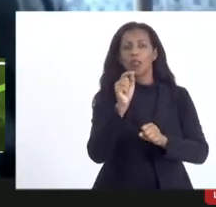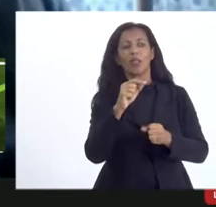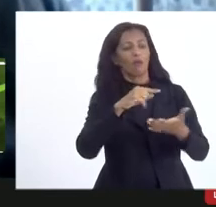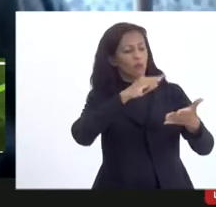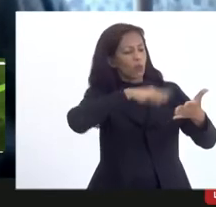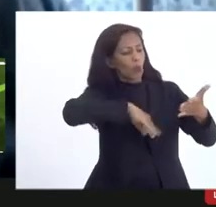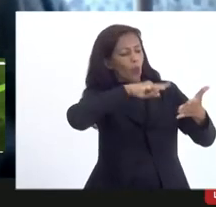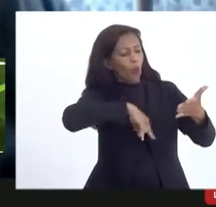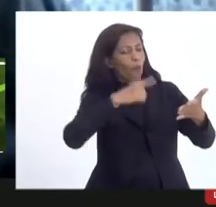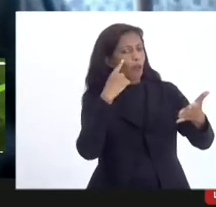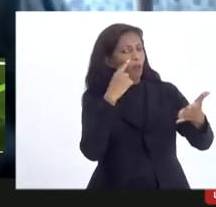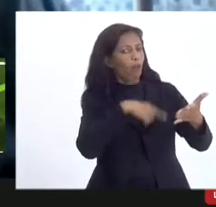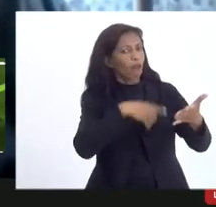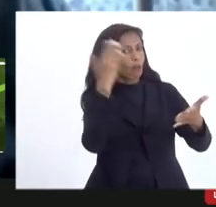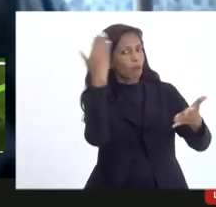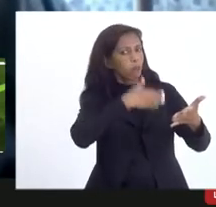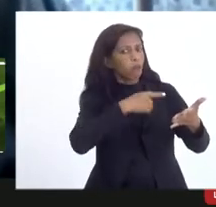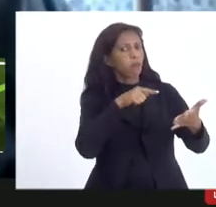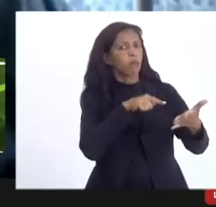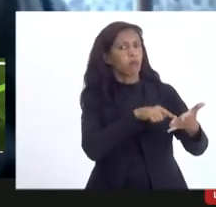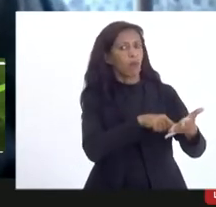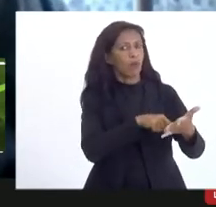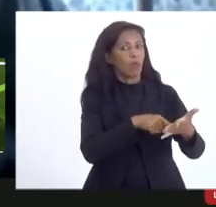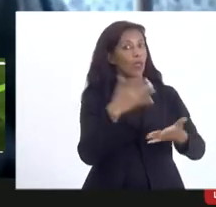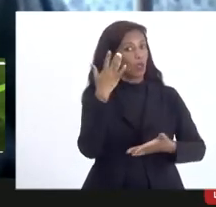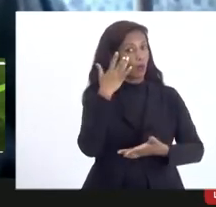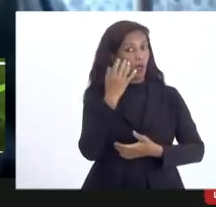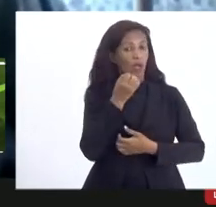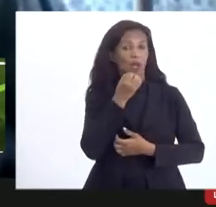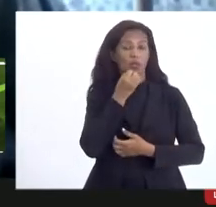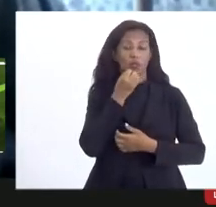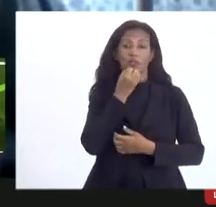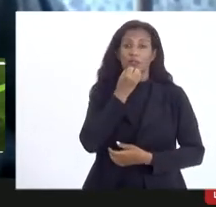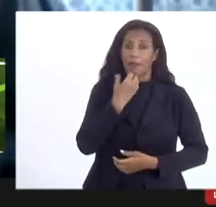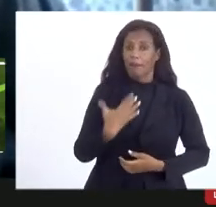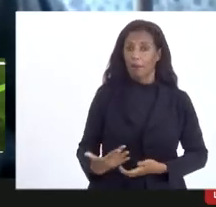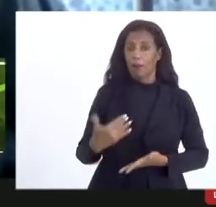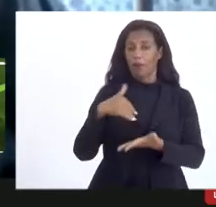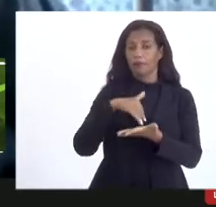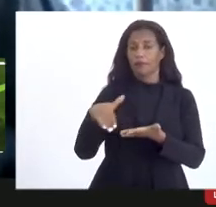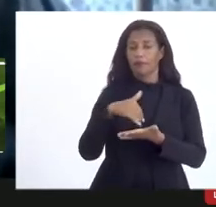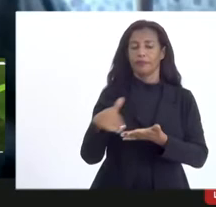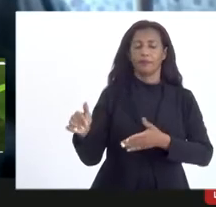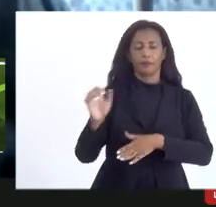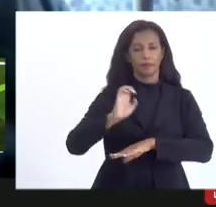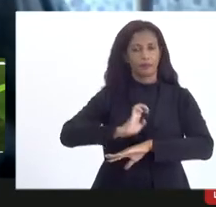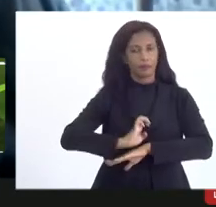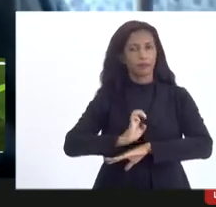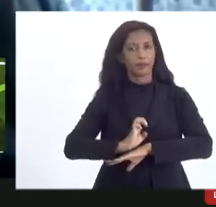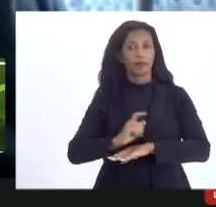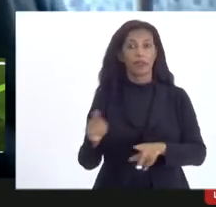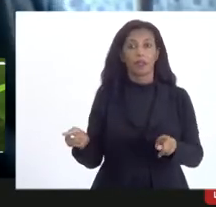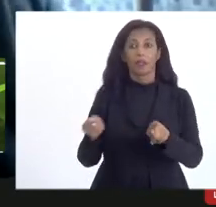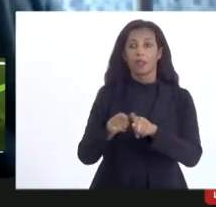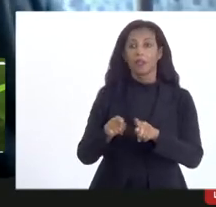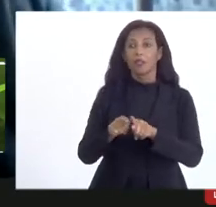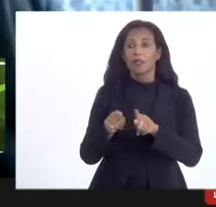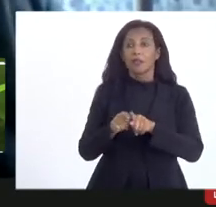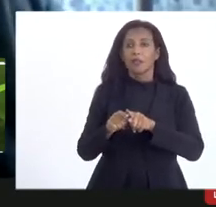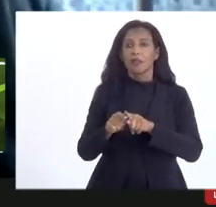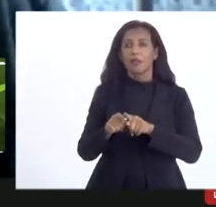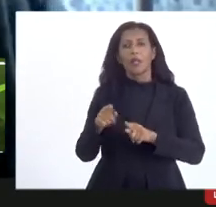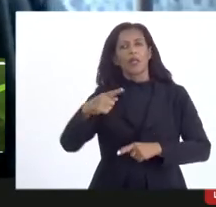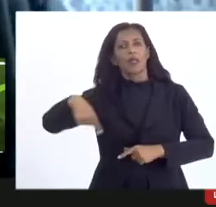Eu acho que isso vai ser uma benção para a Secretaria Estadual e também para os